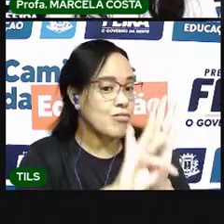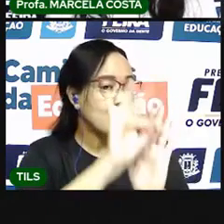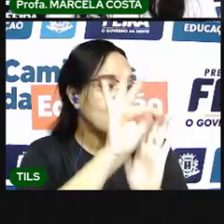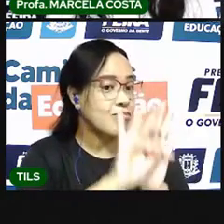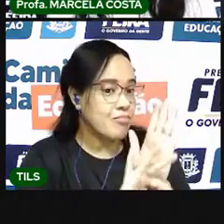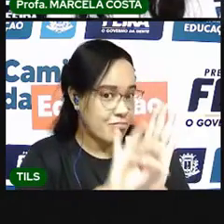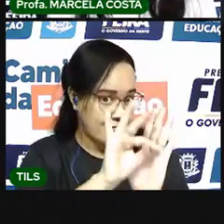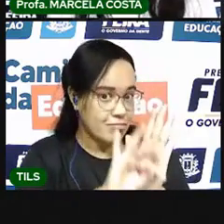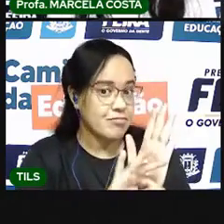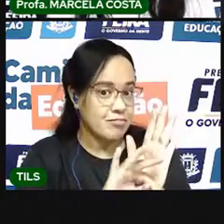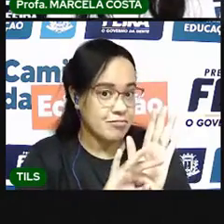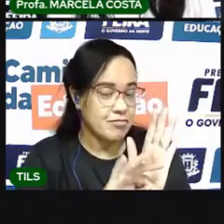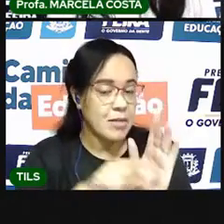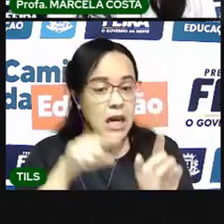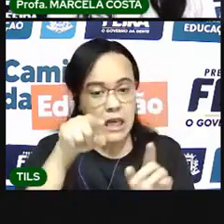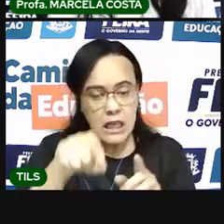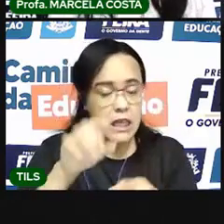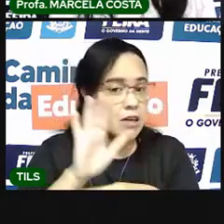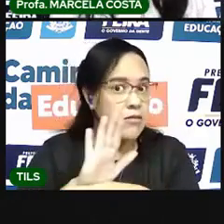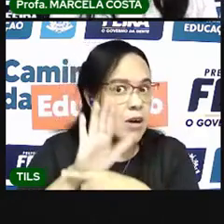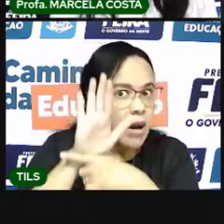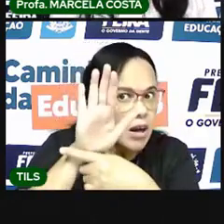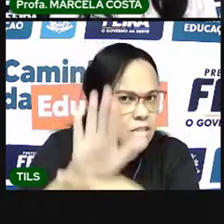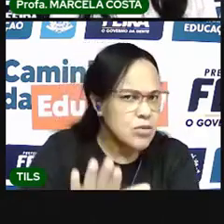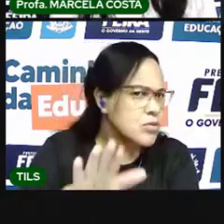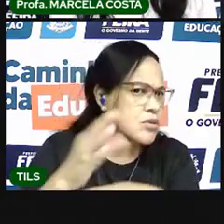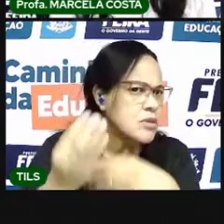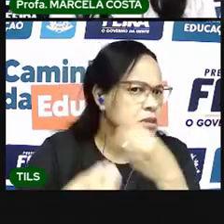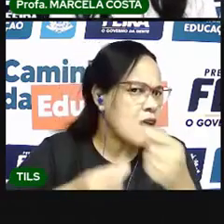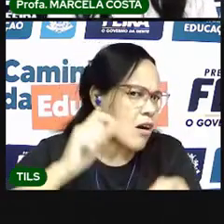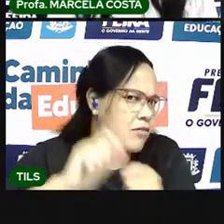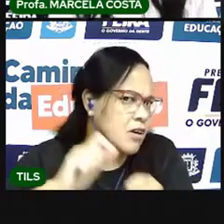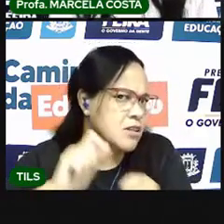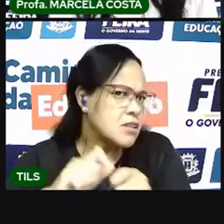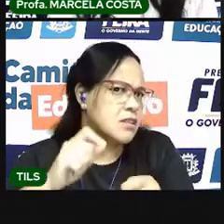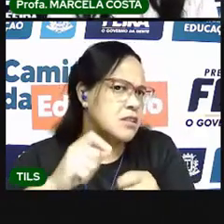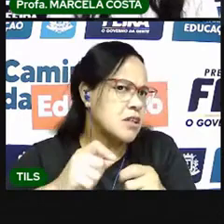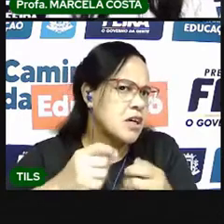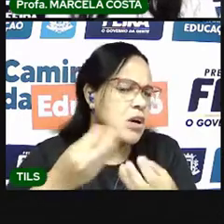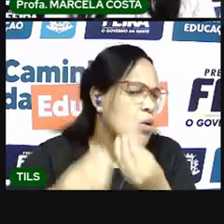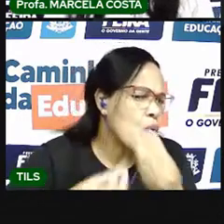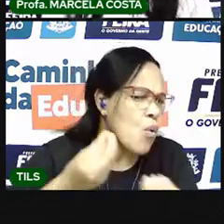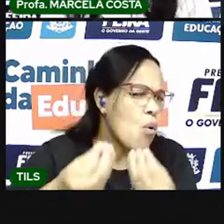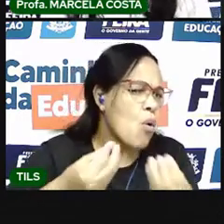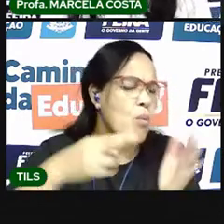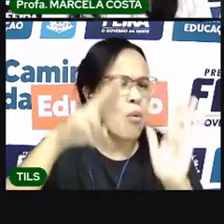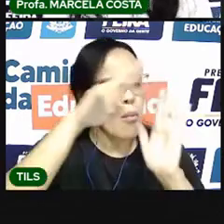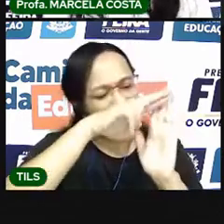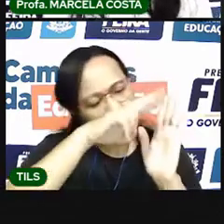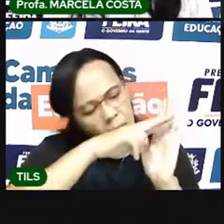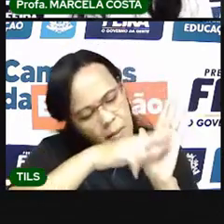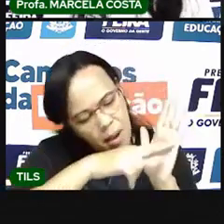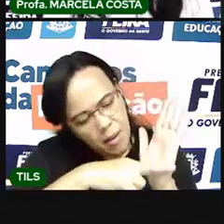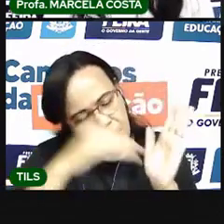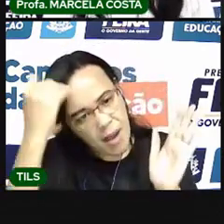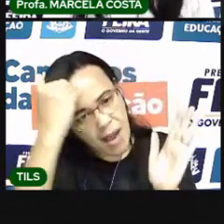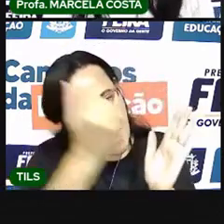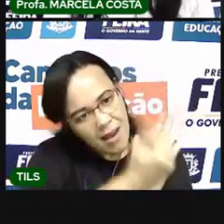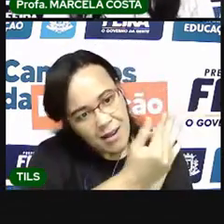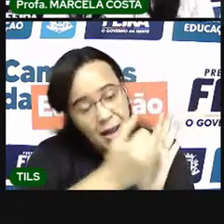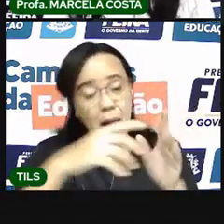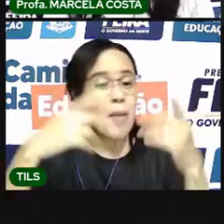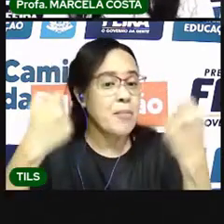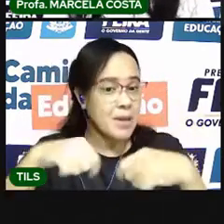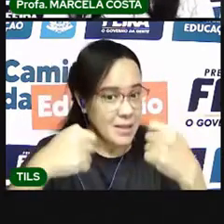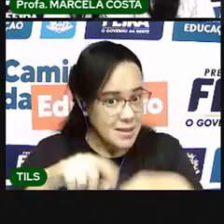uma instrução. como se fosse um manual de instrução. Uma receitinha para a gente aprender a fazer